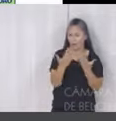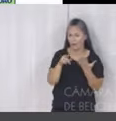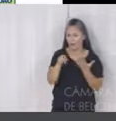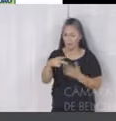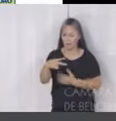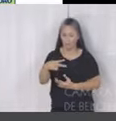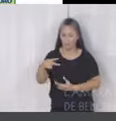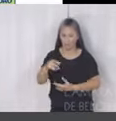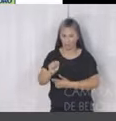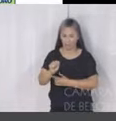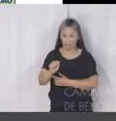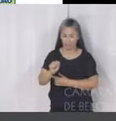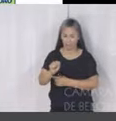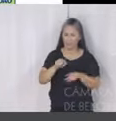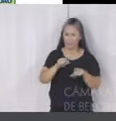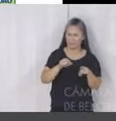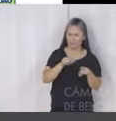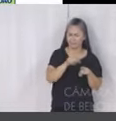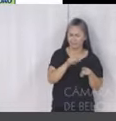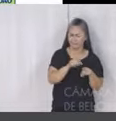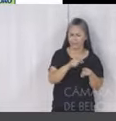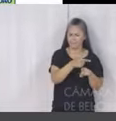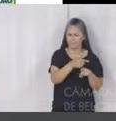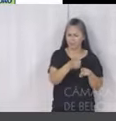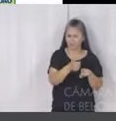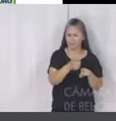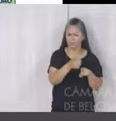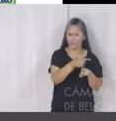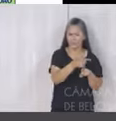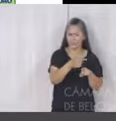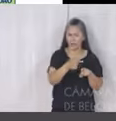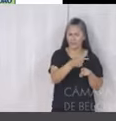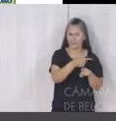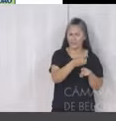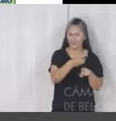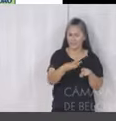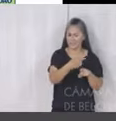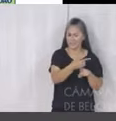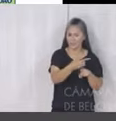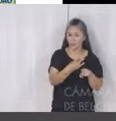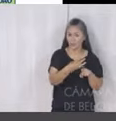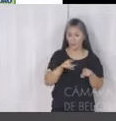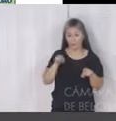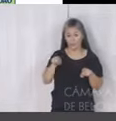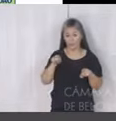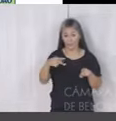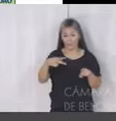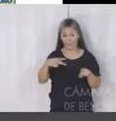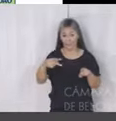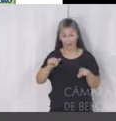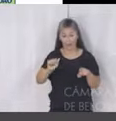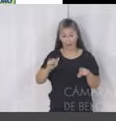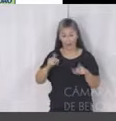22, 23 e 24 e o PPA começa em 22 e vai